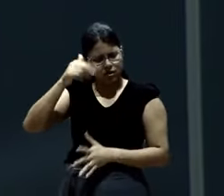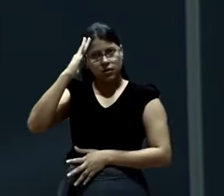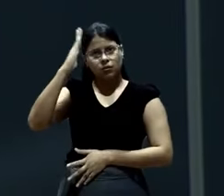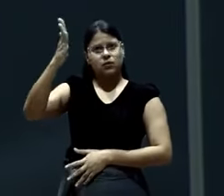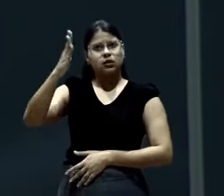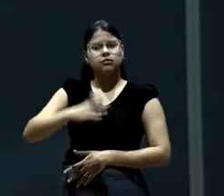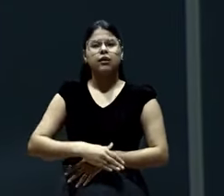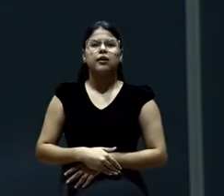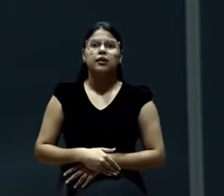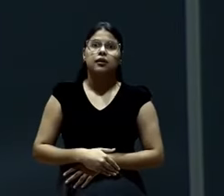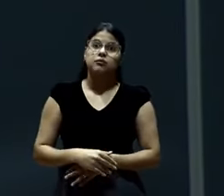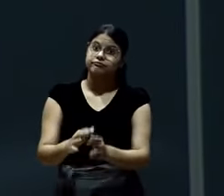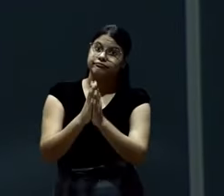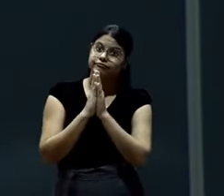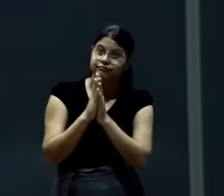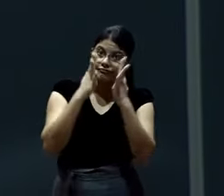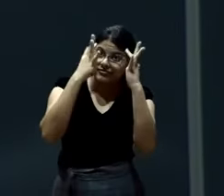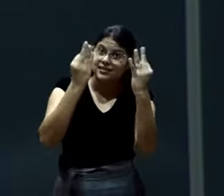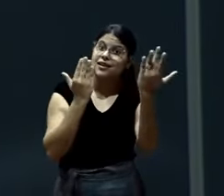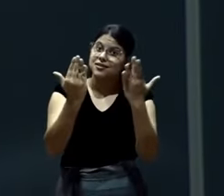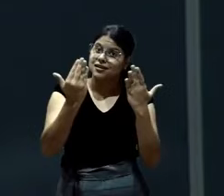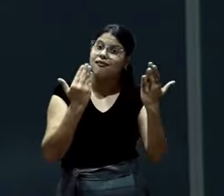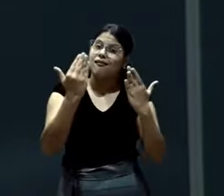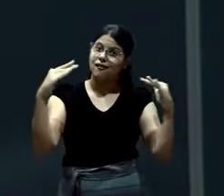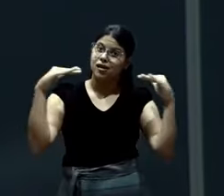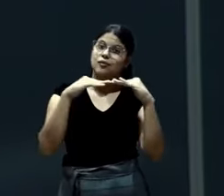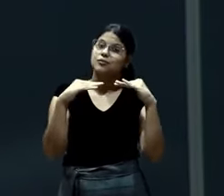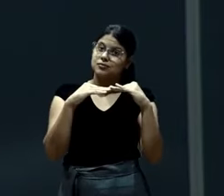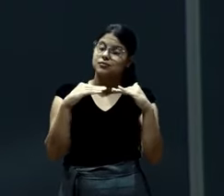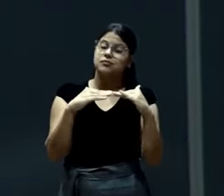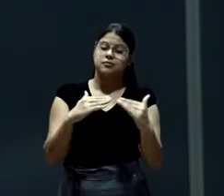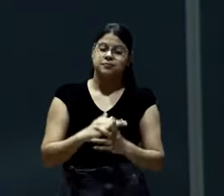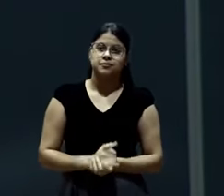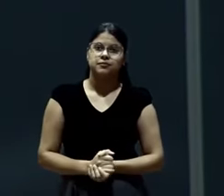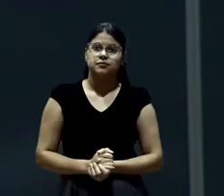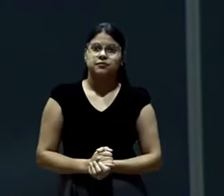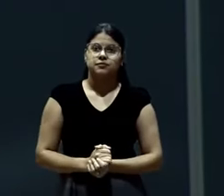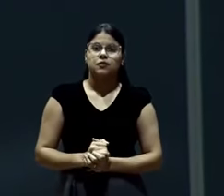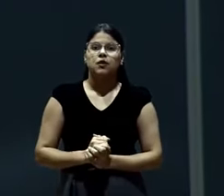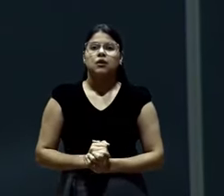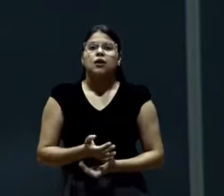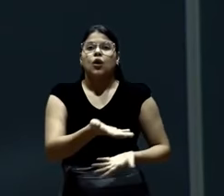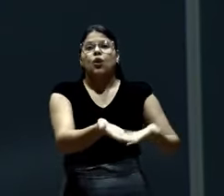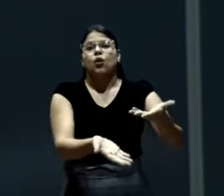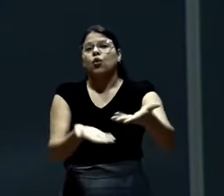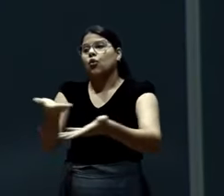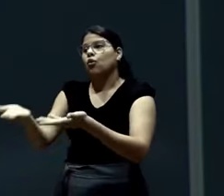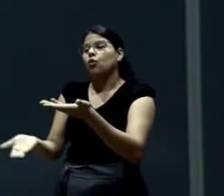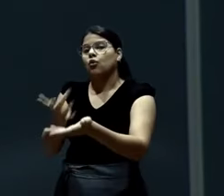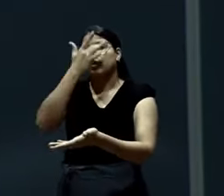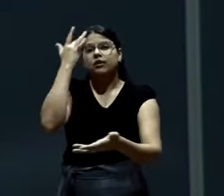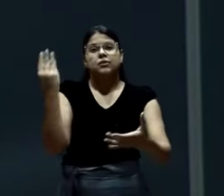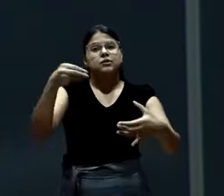Então. Preste atenção. No que eu vou te dizer. Cuide. Dos de dentro.